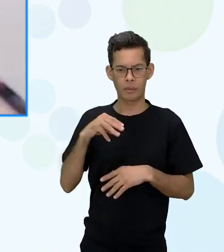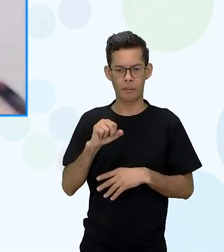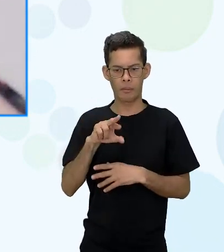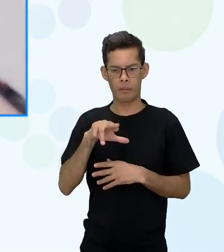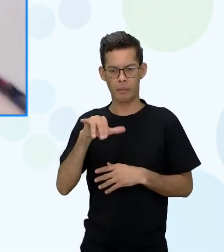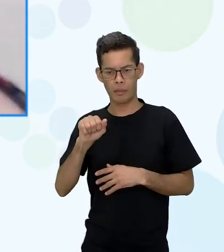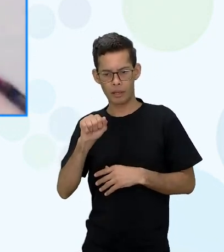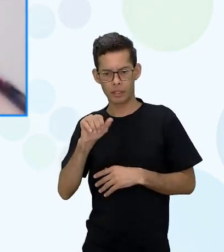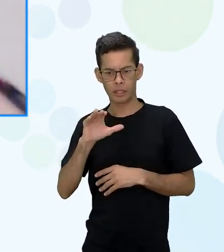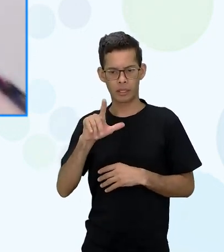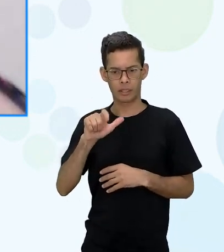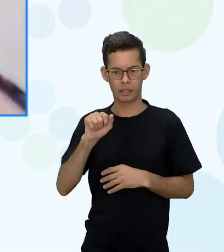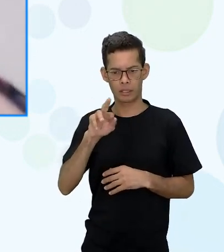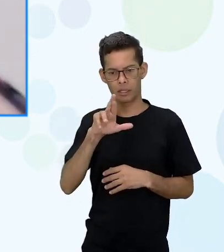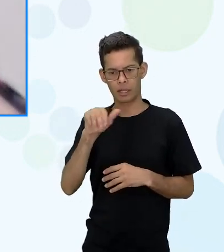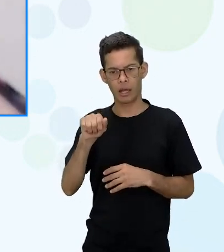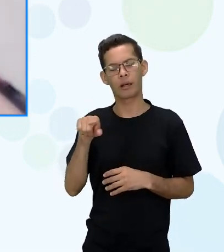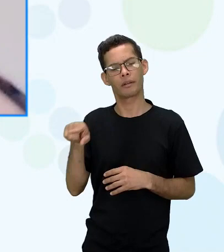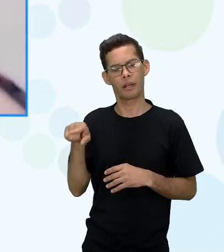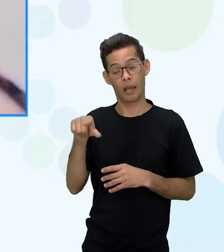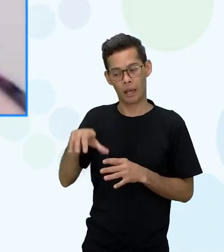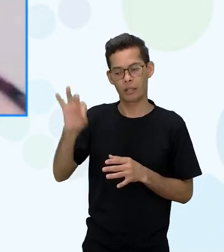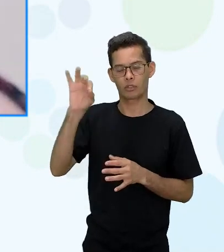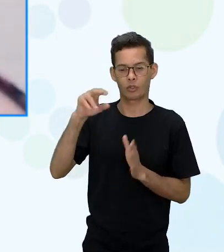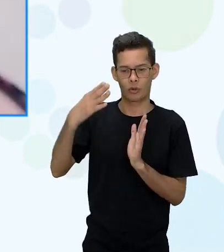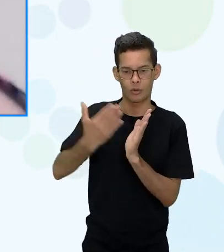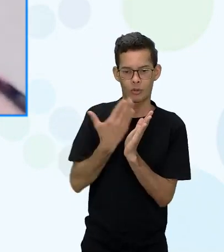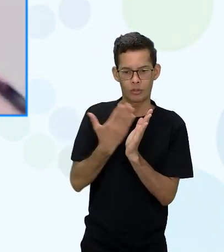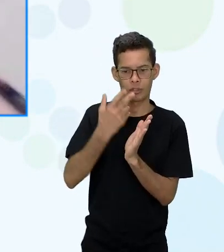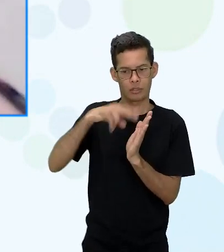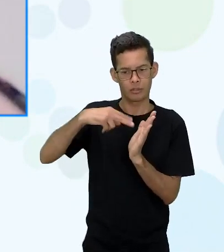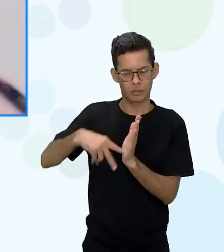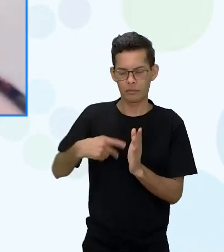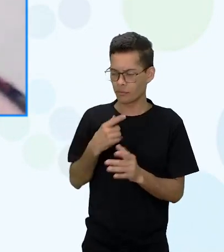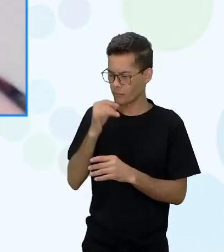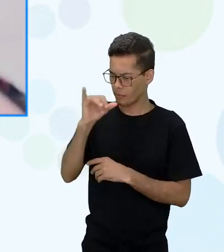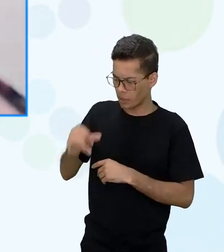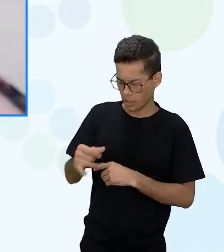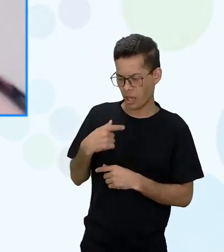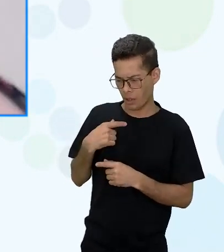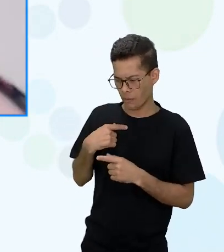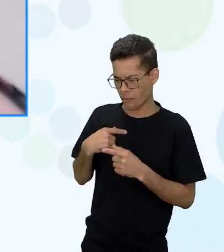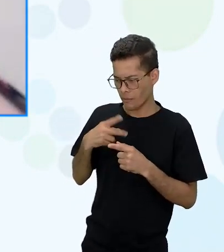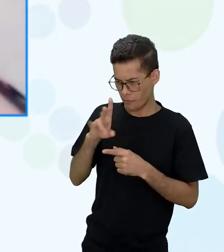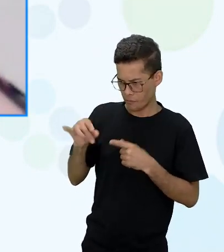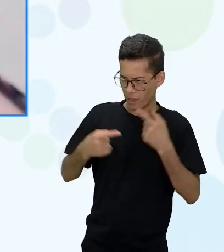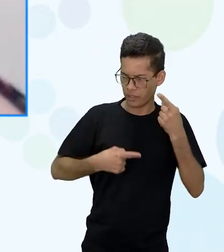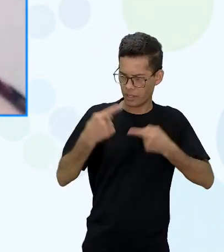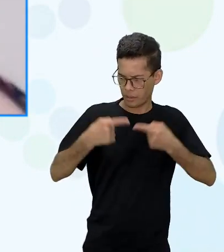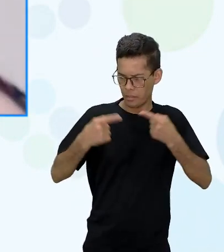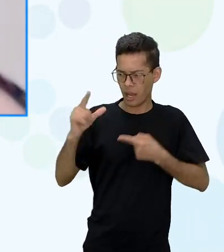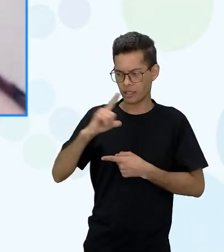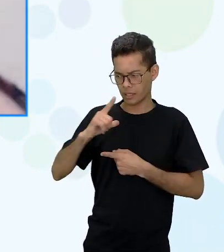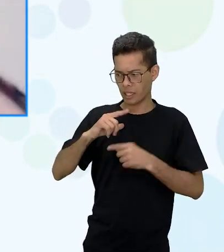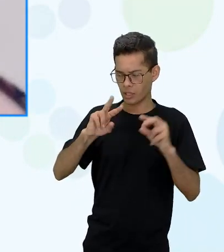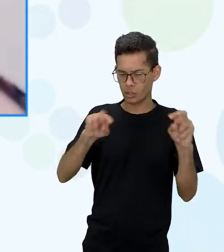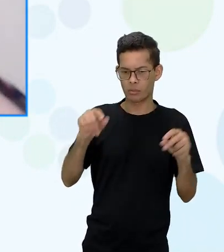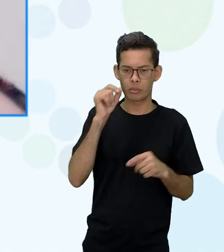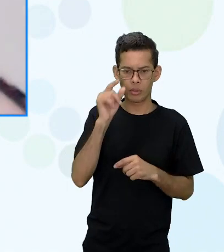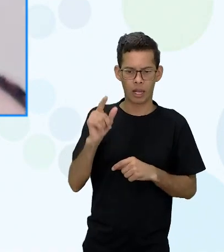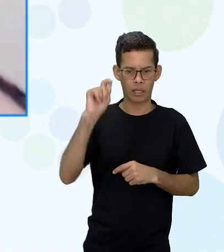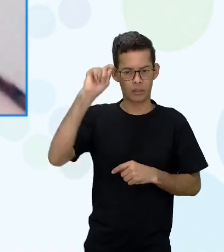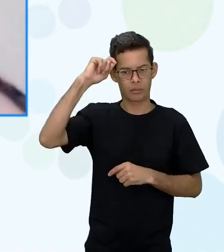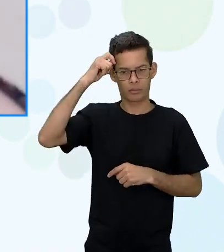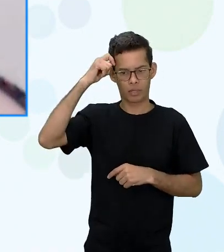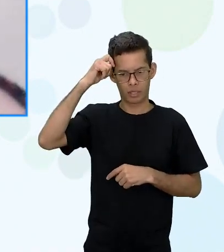Ela também escolheu... Ela escolheu esse livro primeiro. Aí depois eu falei para ela que ia ter o debate, no Clube Gato Preto. E a